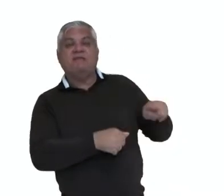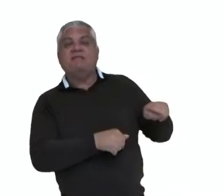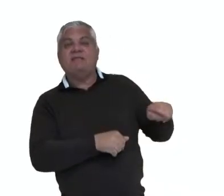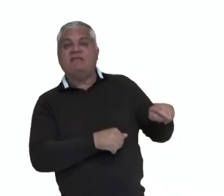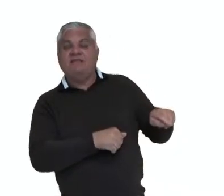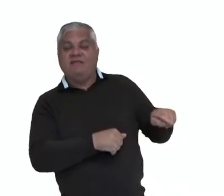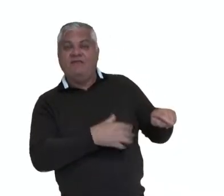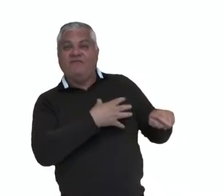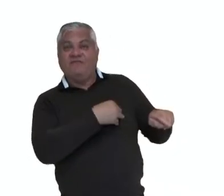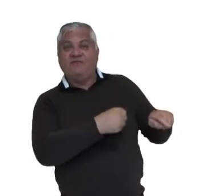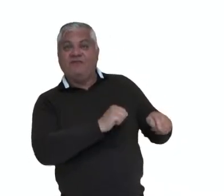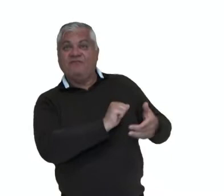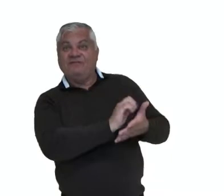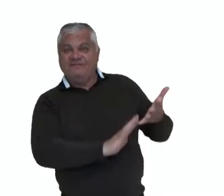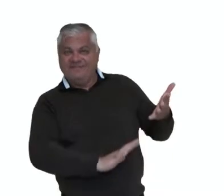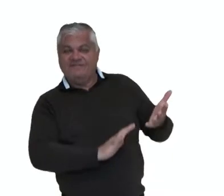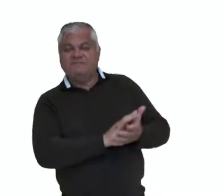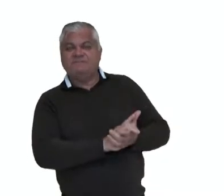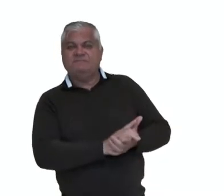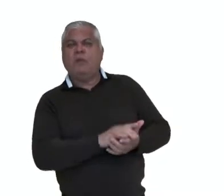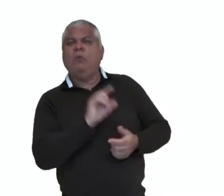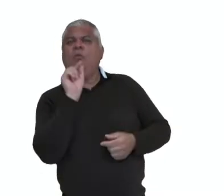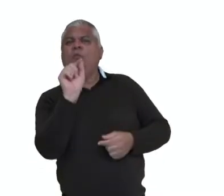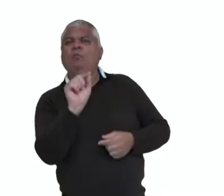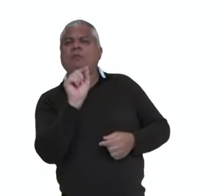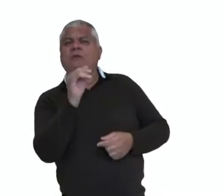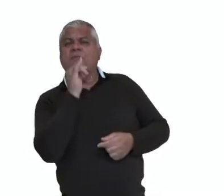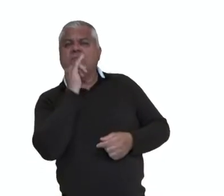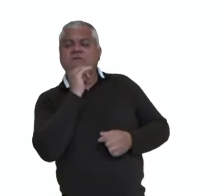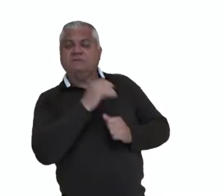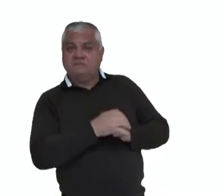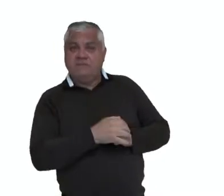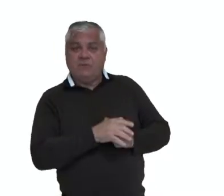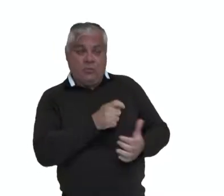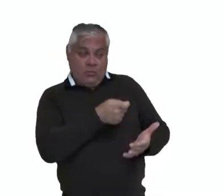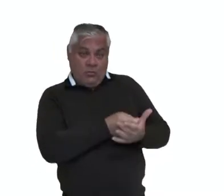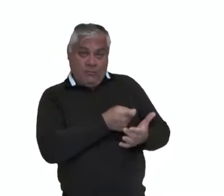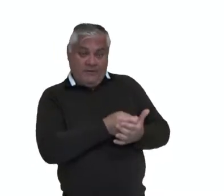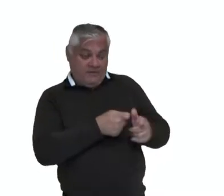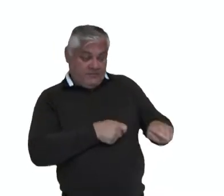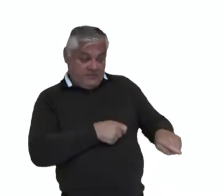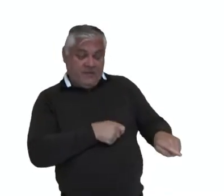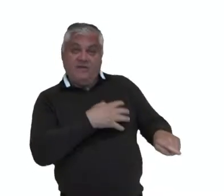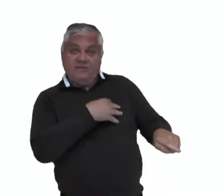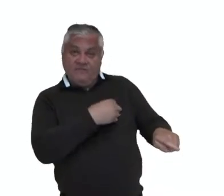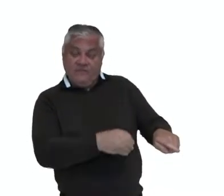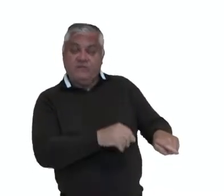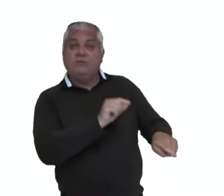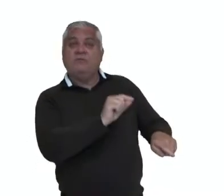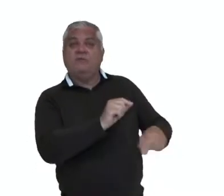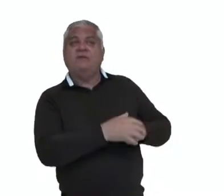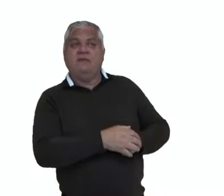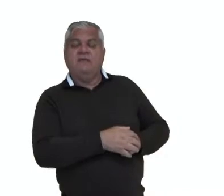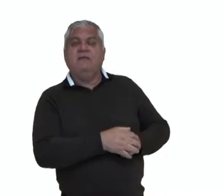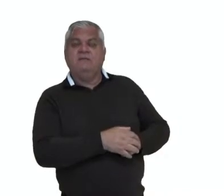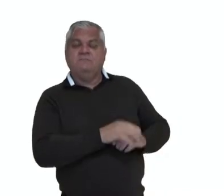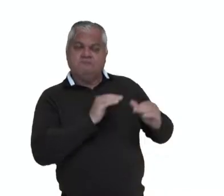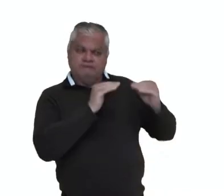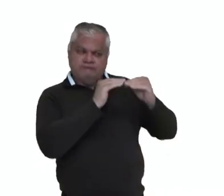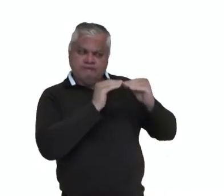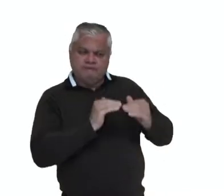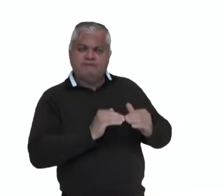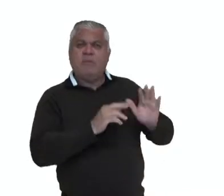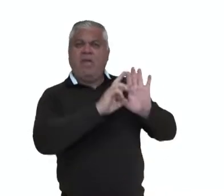atividades, né? Então, o que que leva vocês que obrigam, de certa maneira, ao cumprimento de